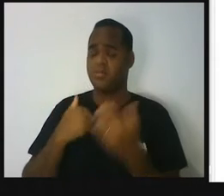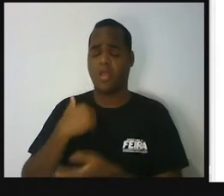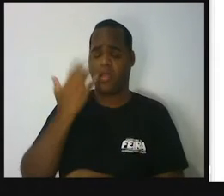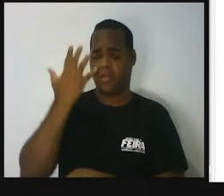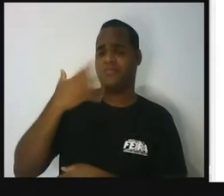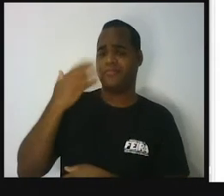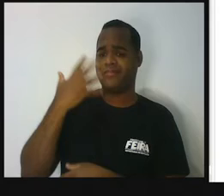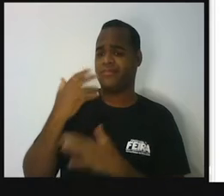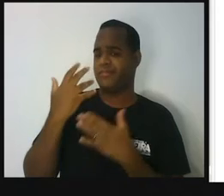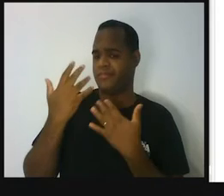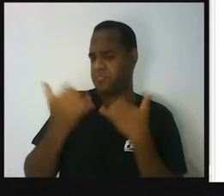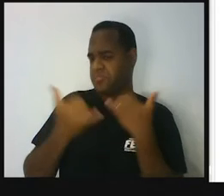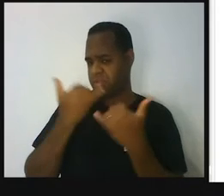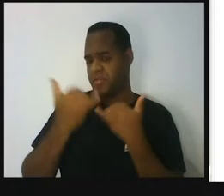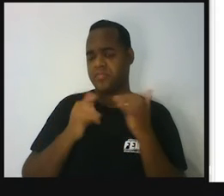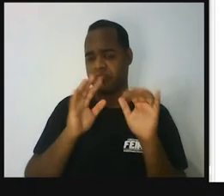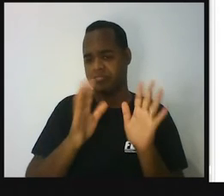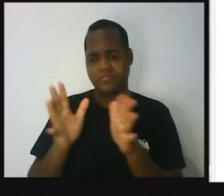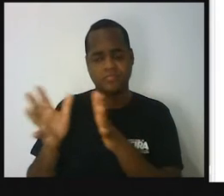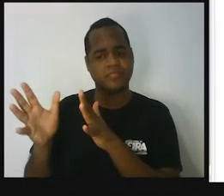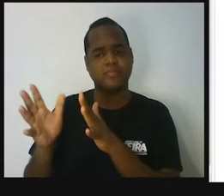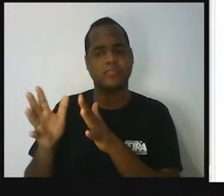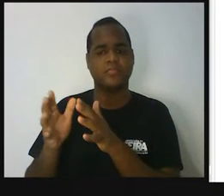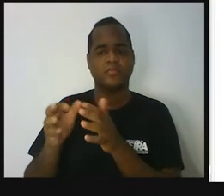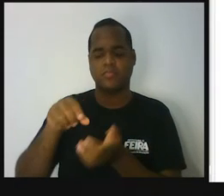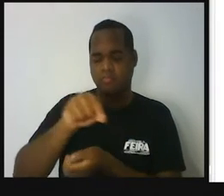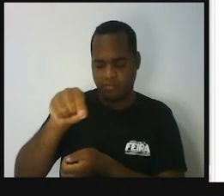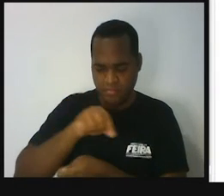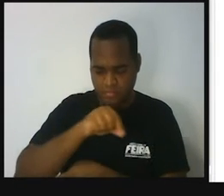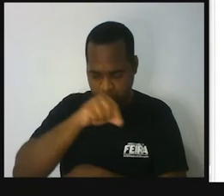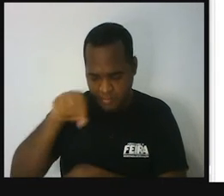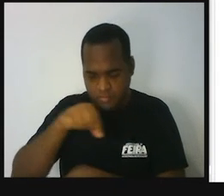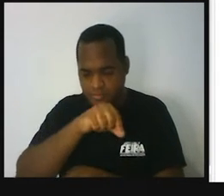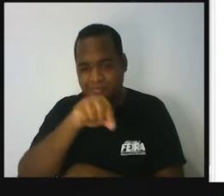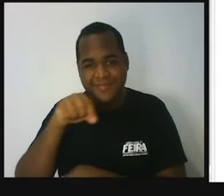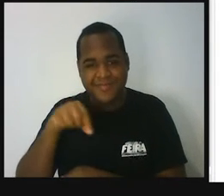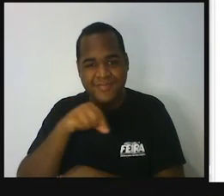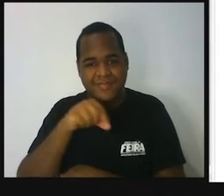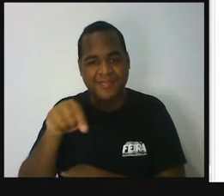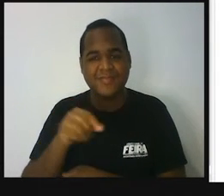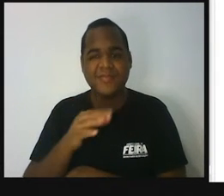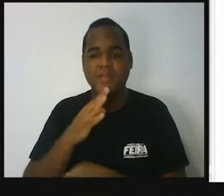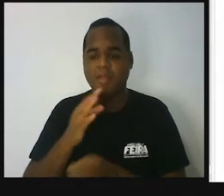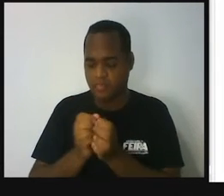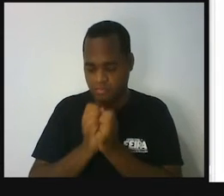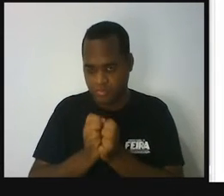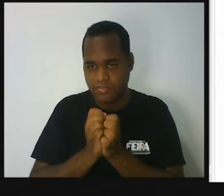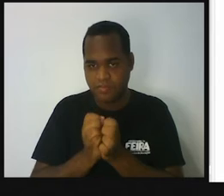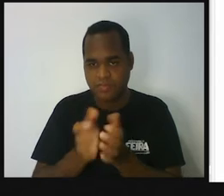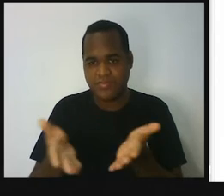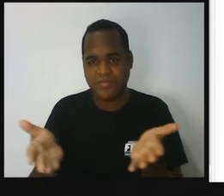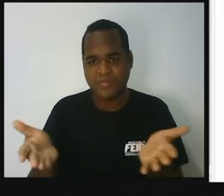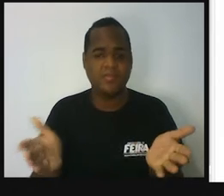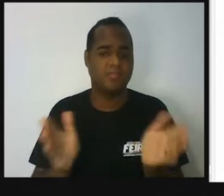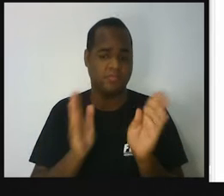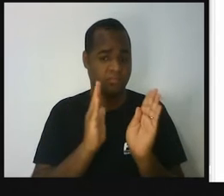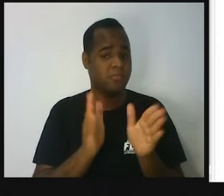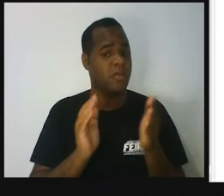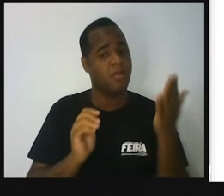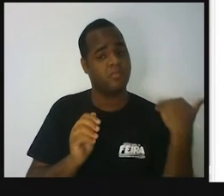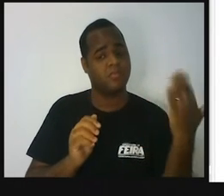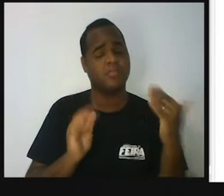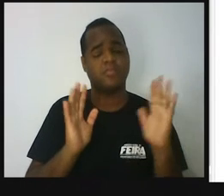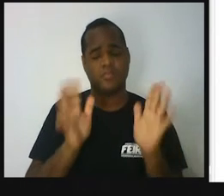de tabuleiro, né? Tabuleiro mesmo, com aqueles pinosinhos, os dadinhos. Eu joguei muito jogos de